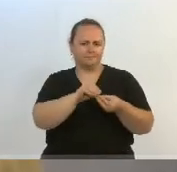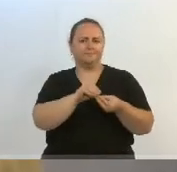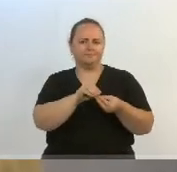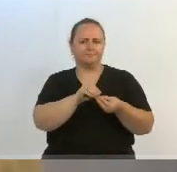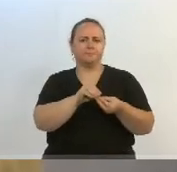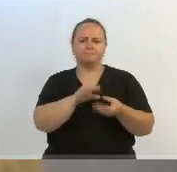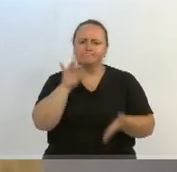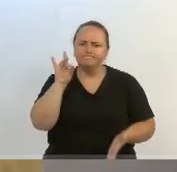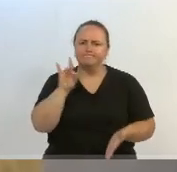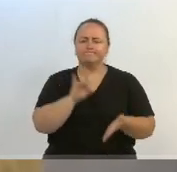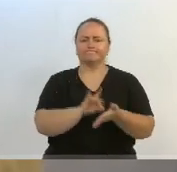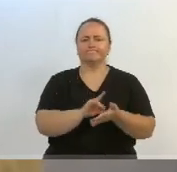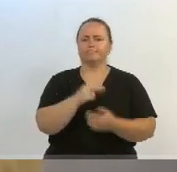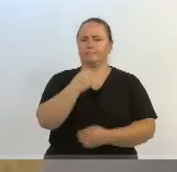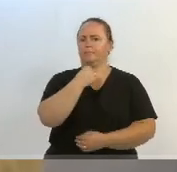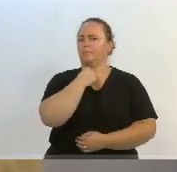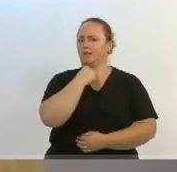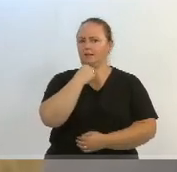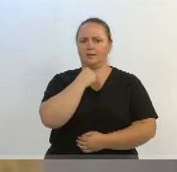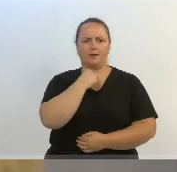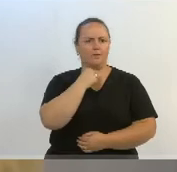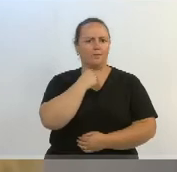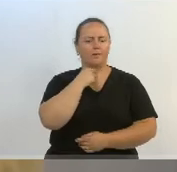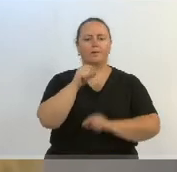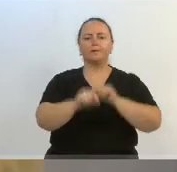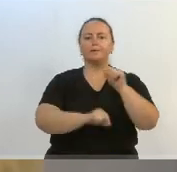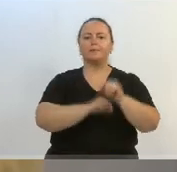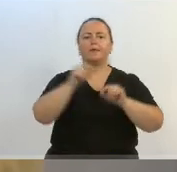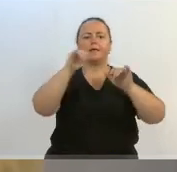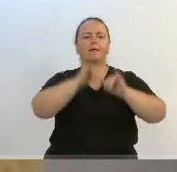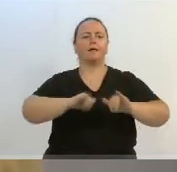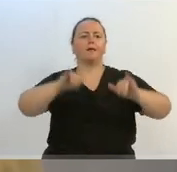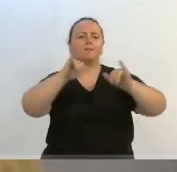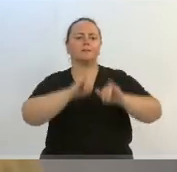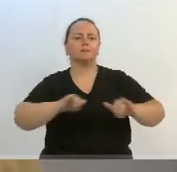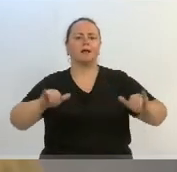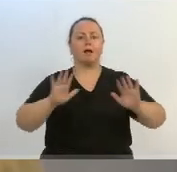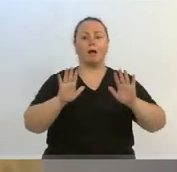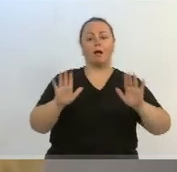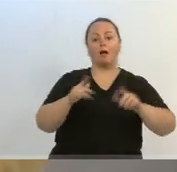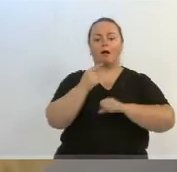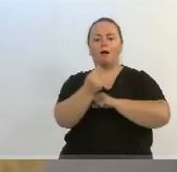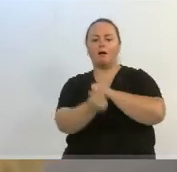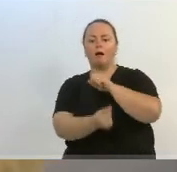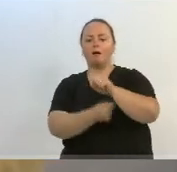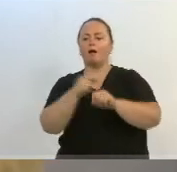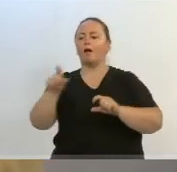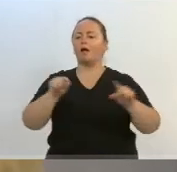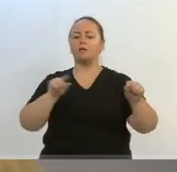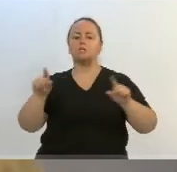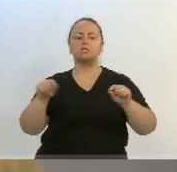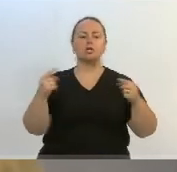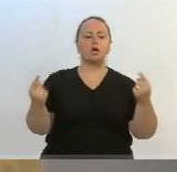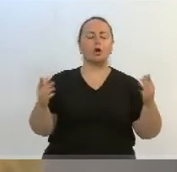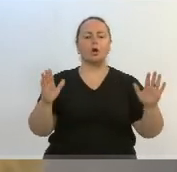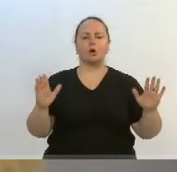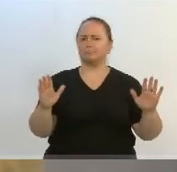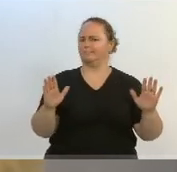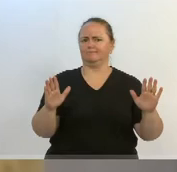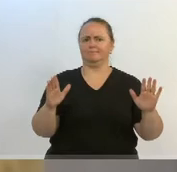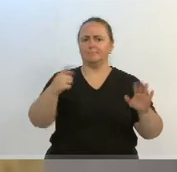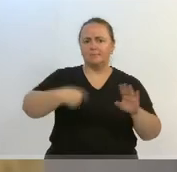realmente não podemos passar essa mensagem de que a Lava Jato é seletiva. E agora, nós estamos